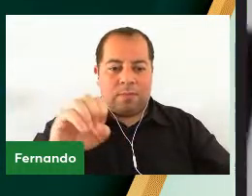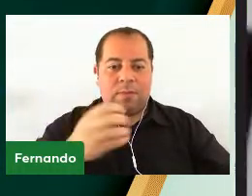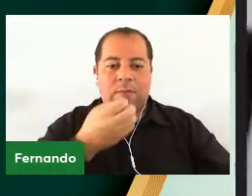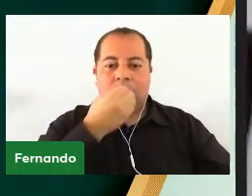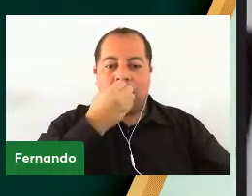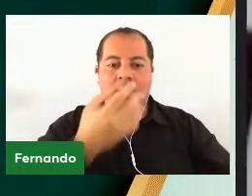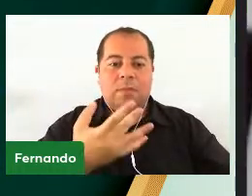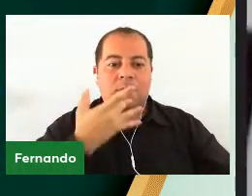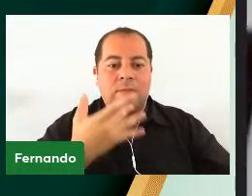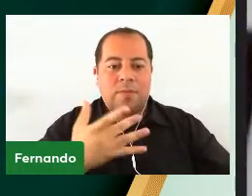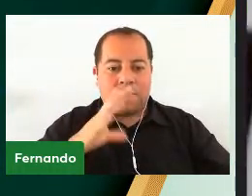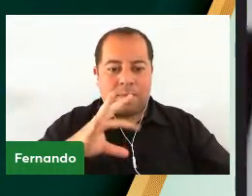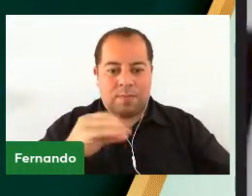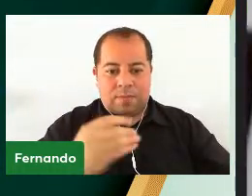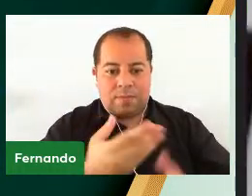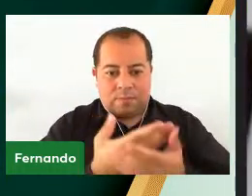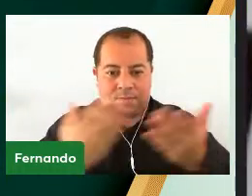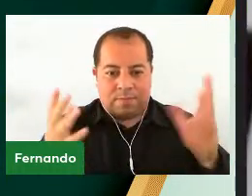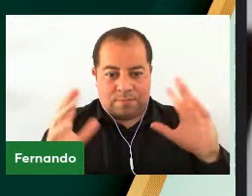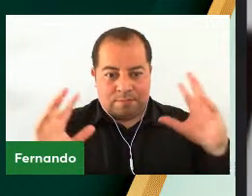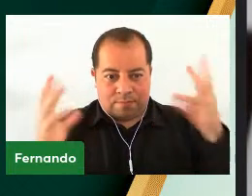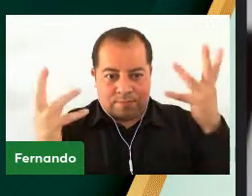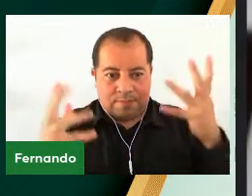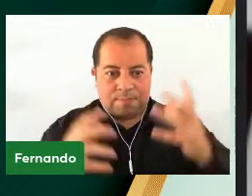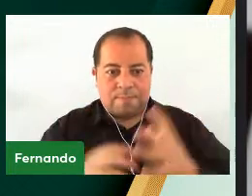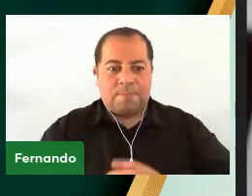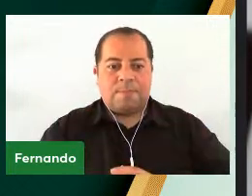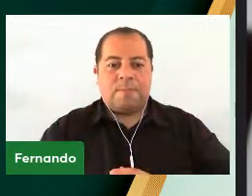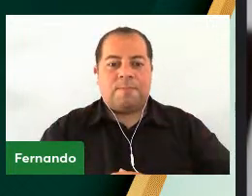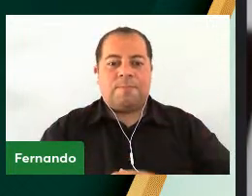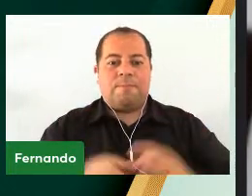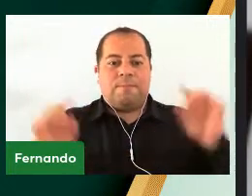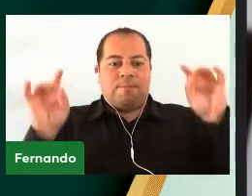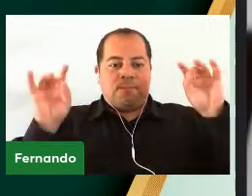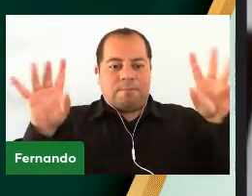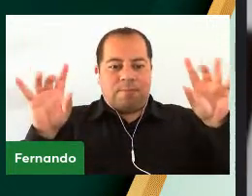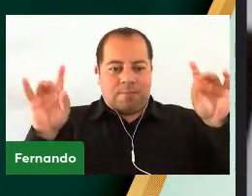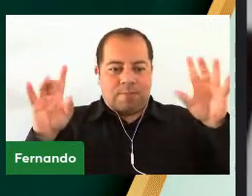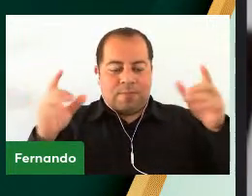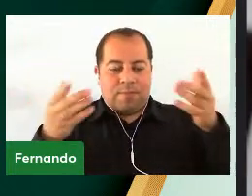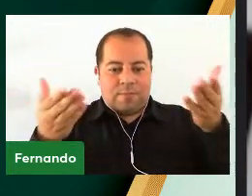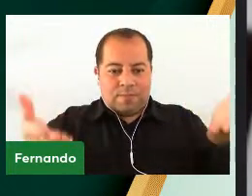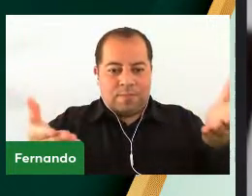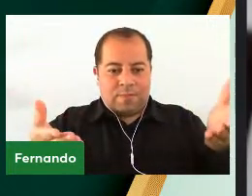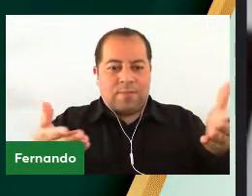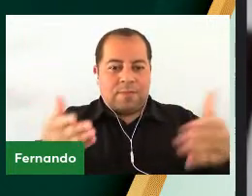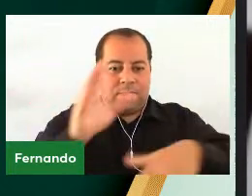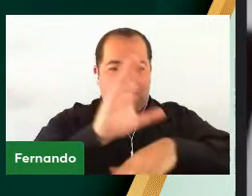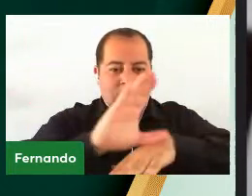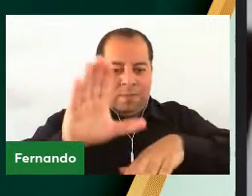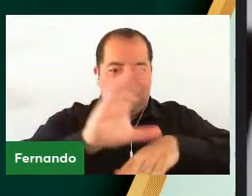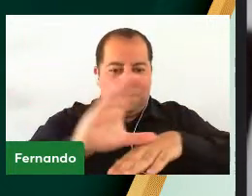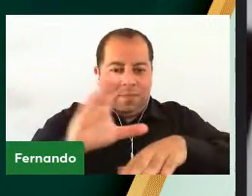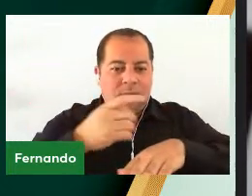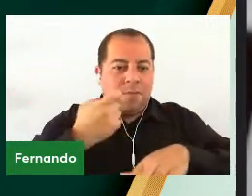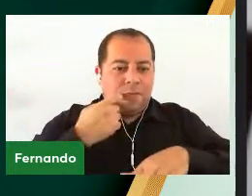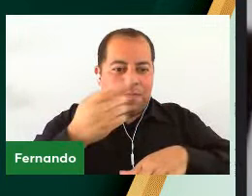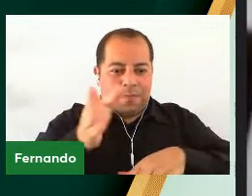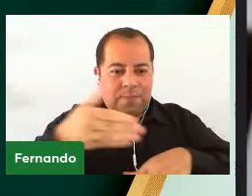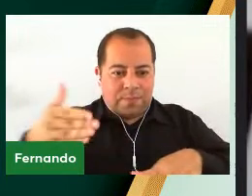presentes nesta cerimônia. de modo especial aos formandos do curso de Agricultura,